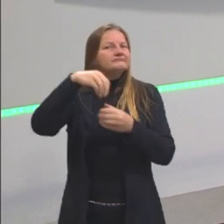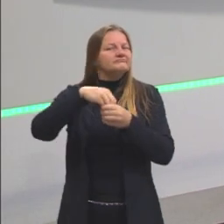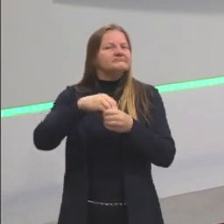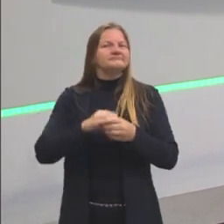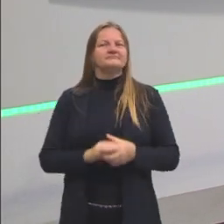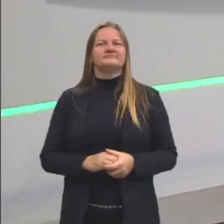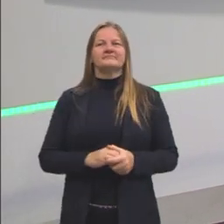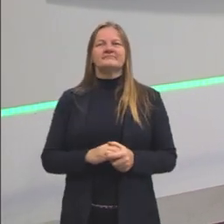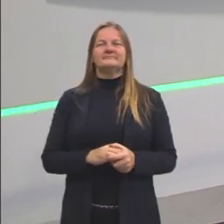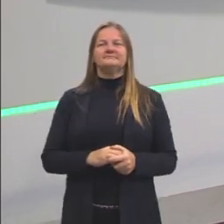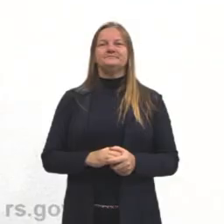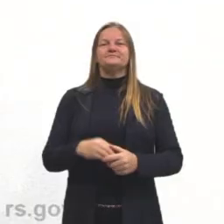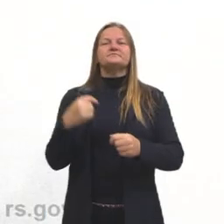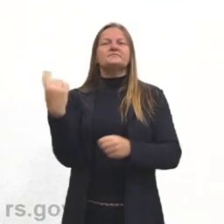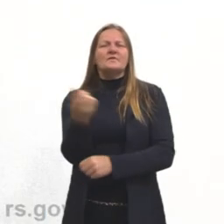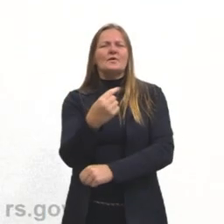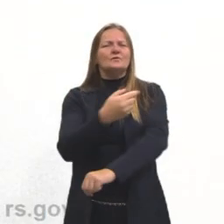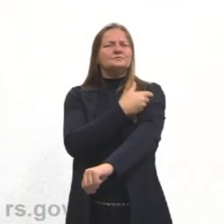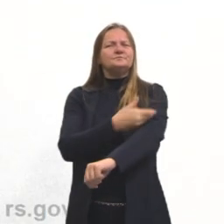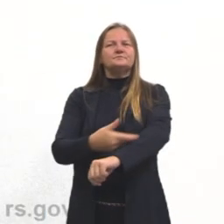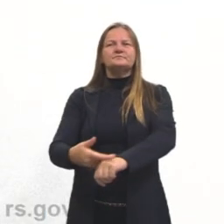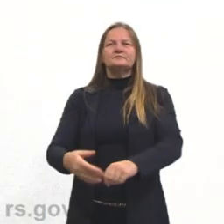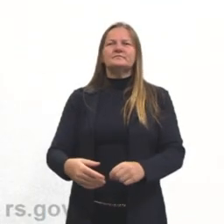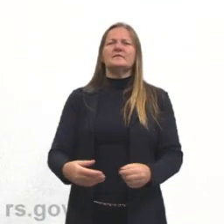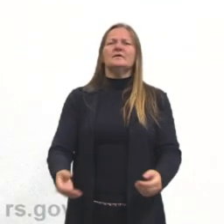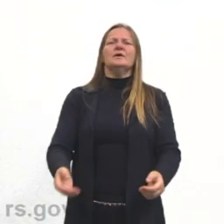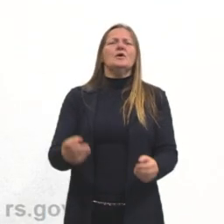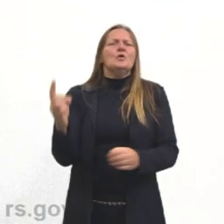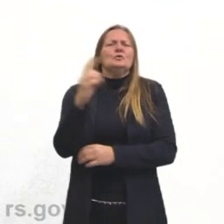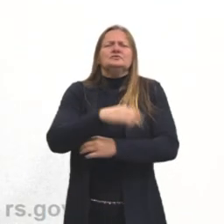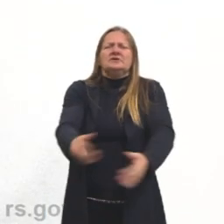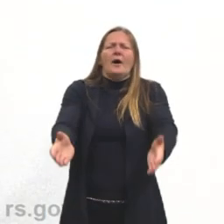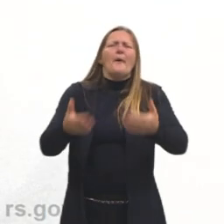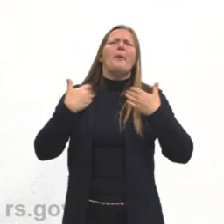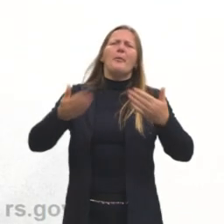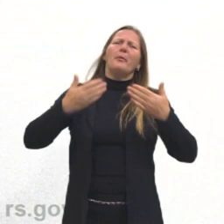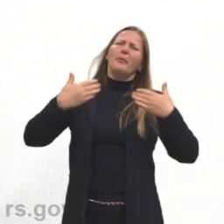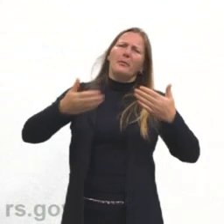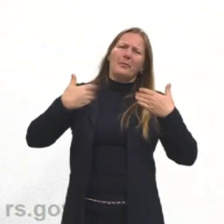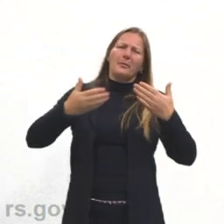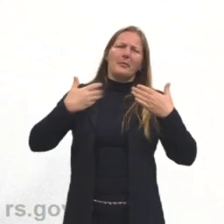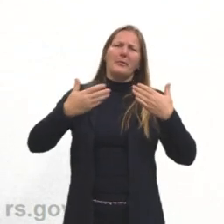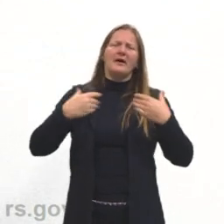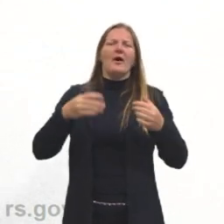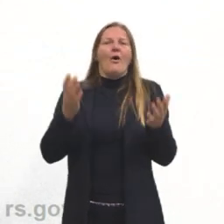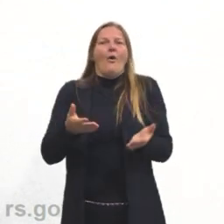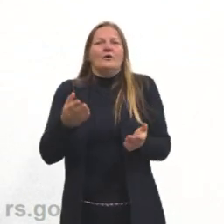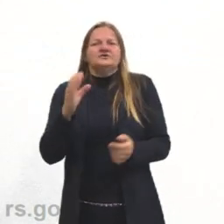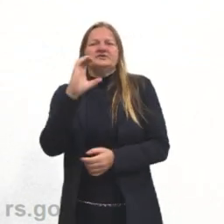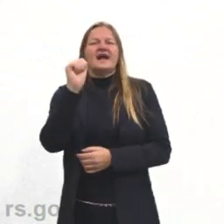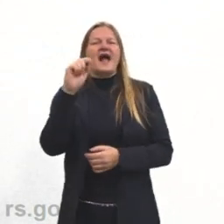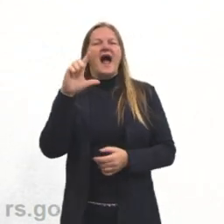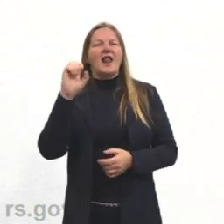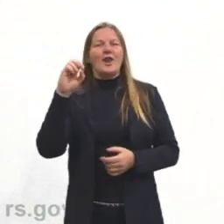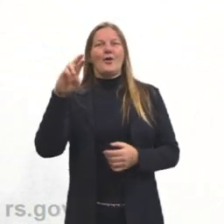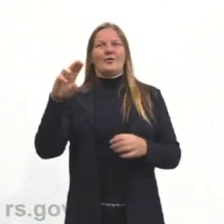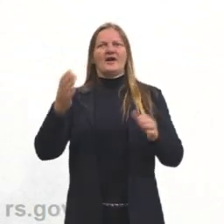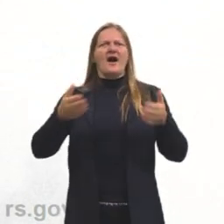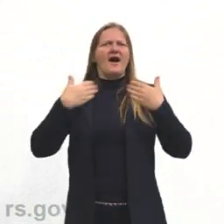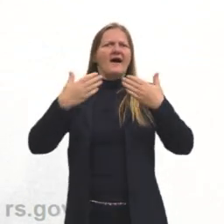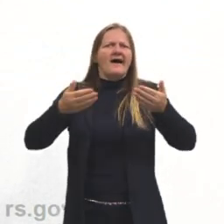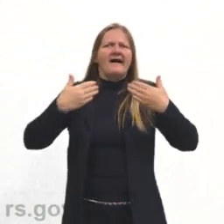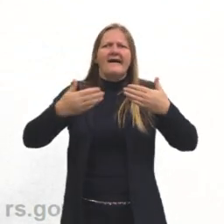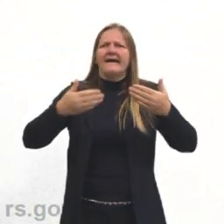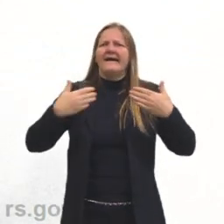Então, gente costuma falar assim, quando está um dia muito quente, a gente fala, hoje está muito calor, está muito